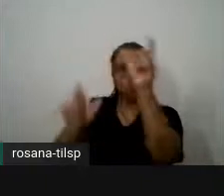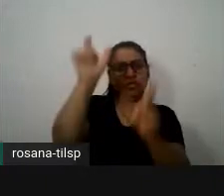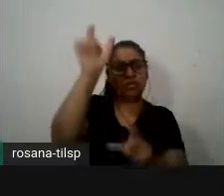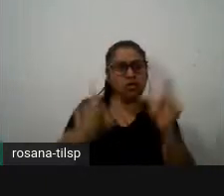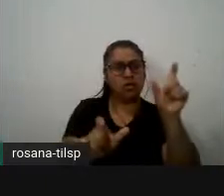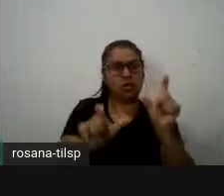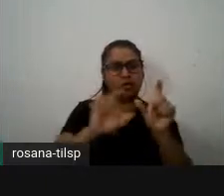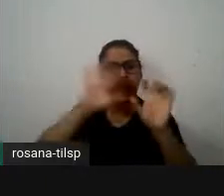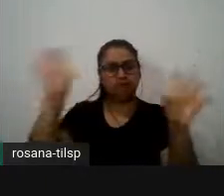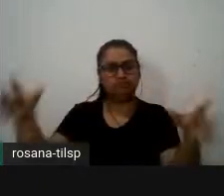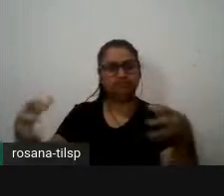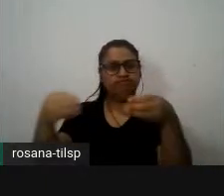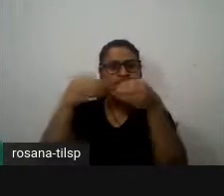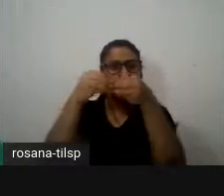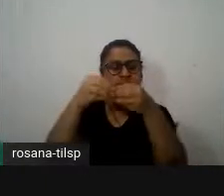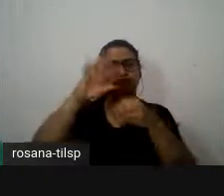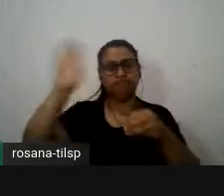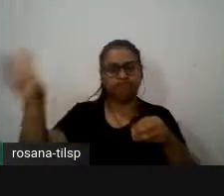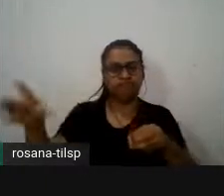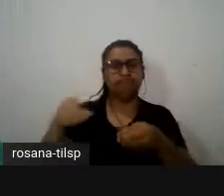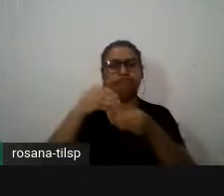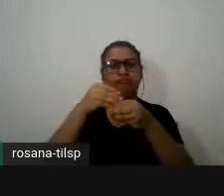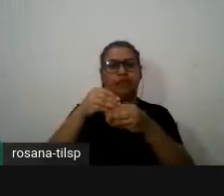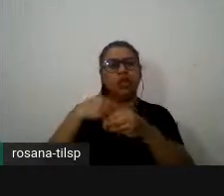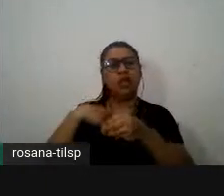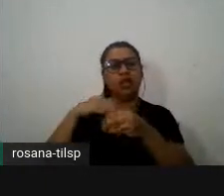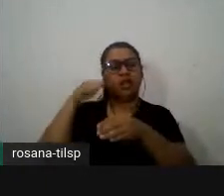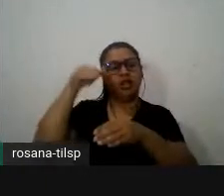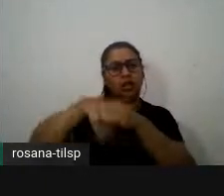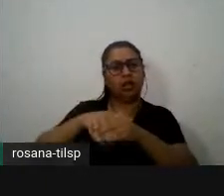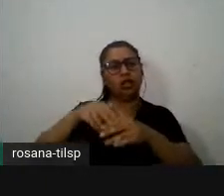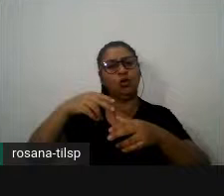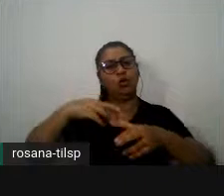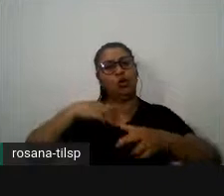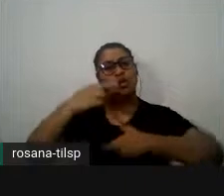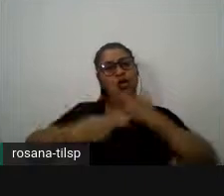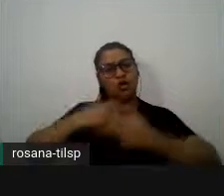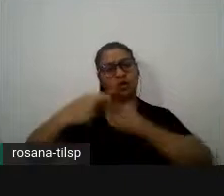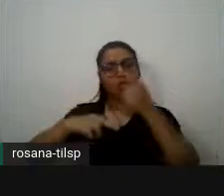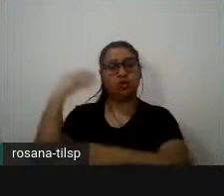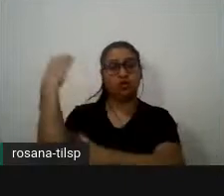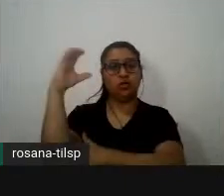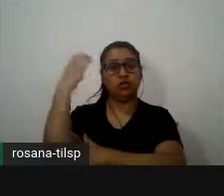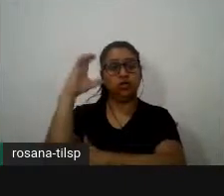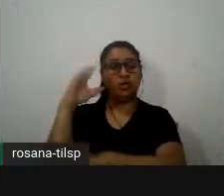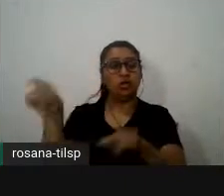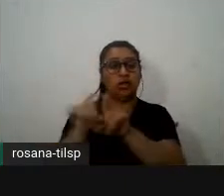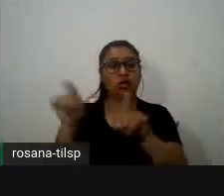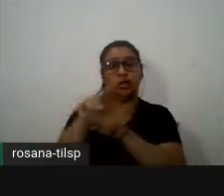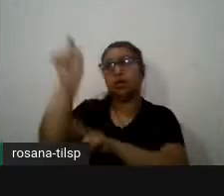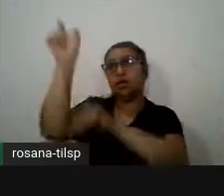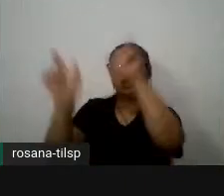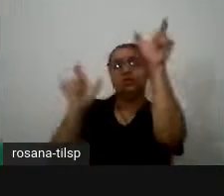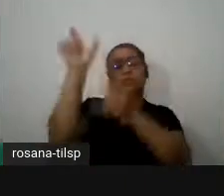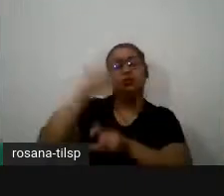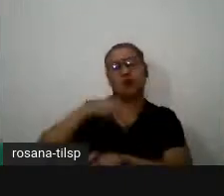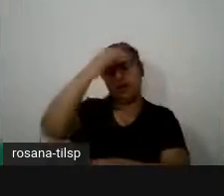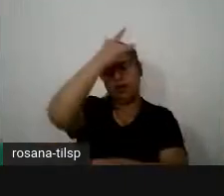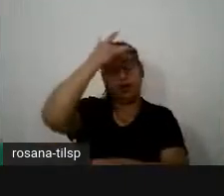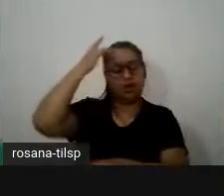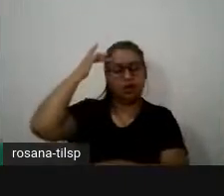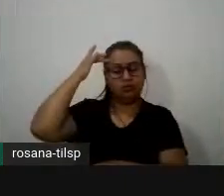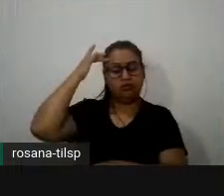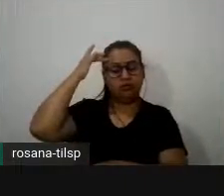envolver em discussões relacionadas com ciência com as ideias de ciência como um cidadão reflexivo e aqui